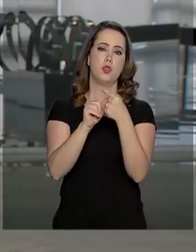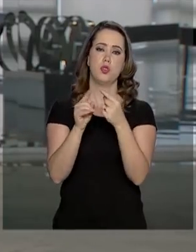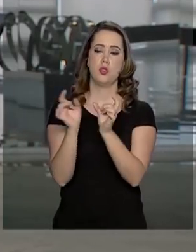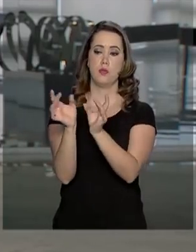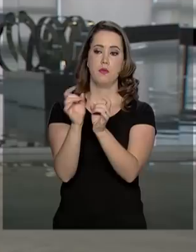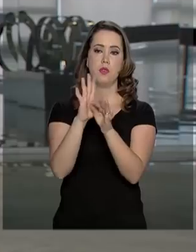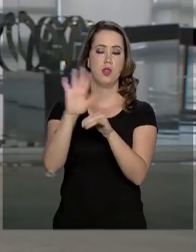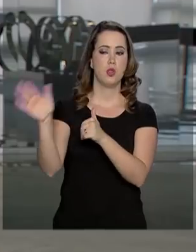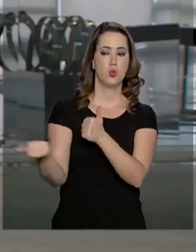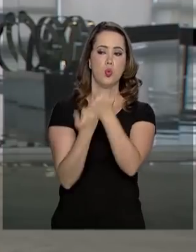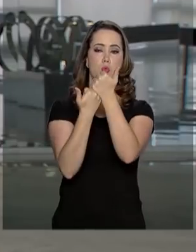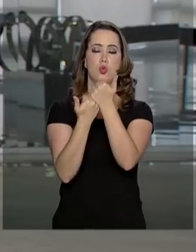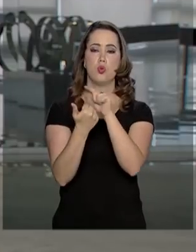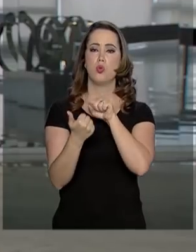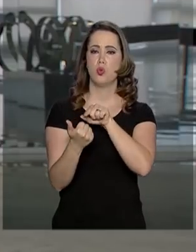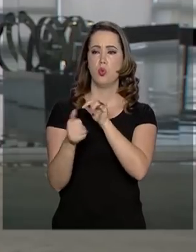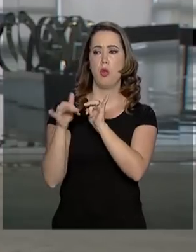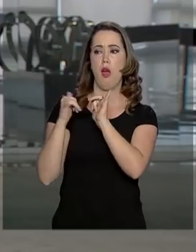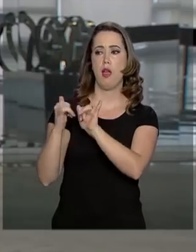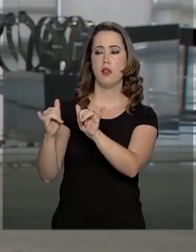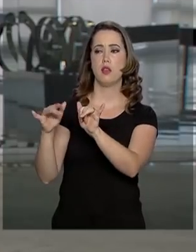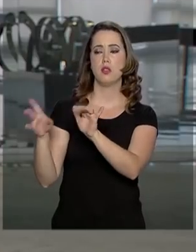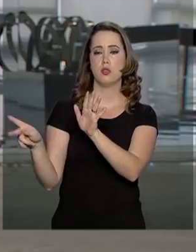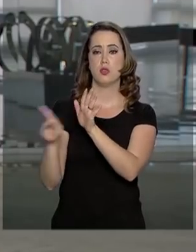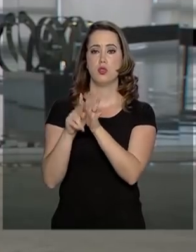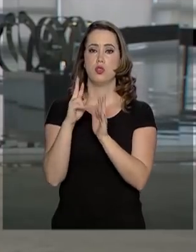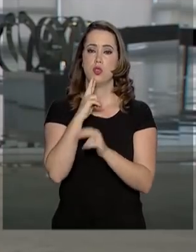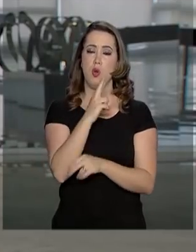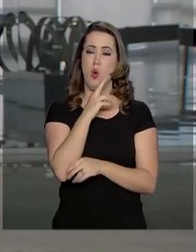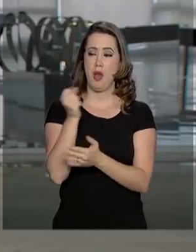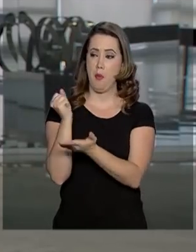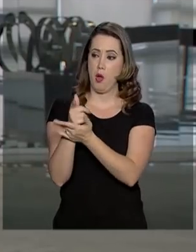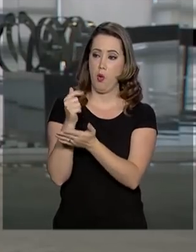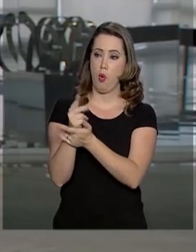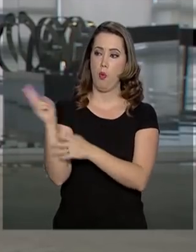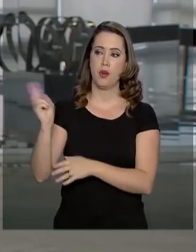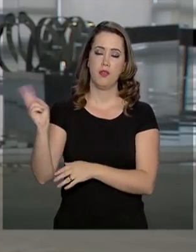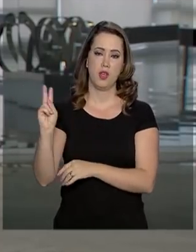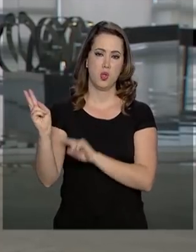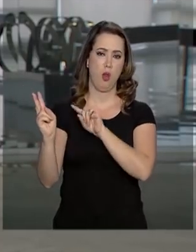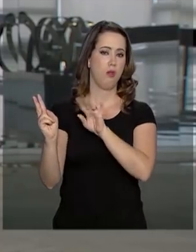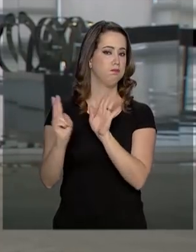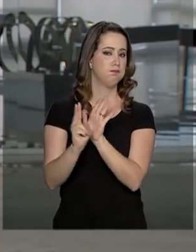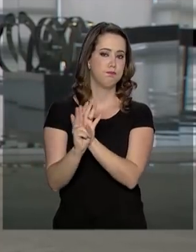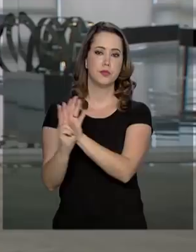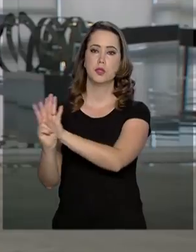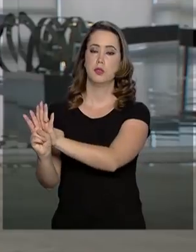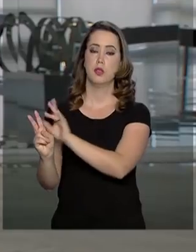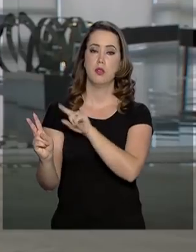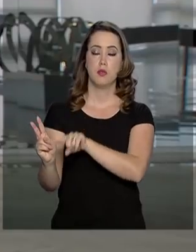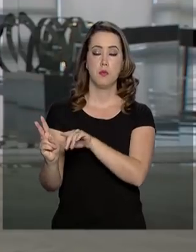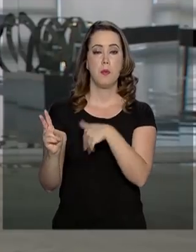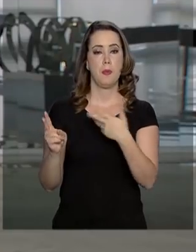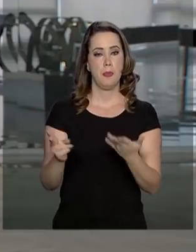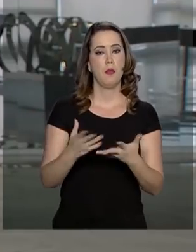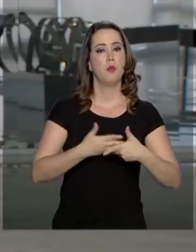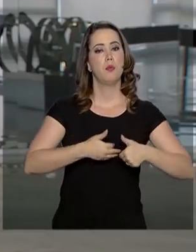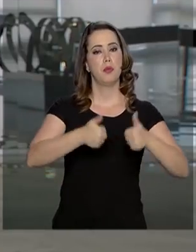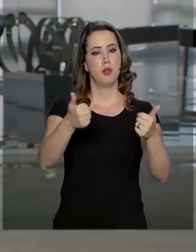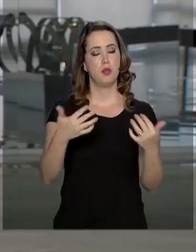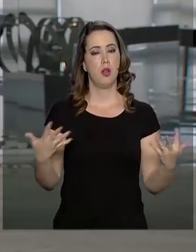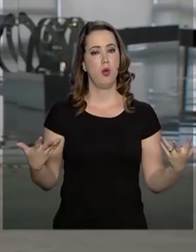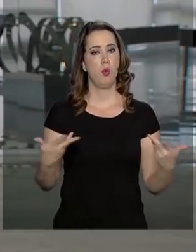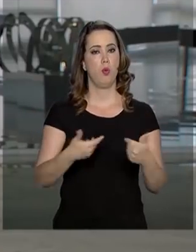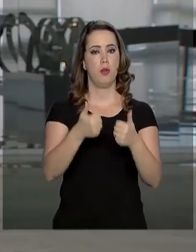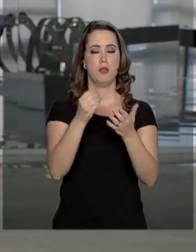leilão é substituir a energia que Roraima compra da Venezuela, importa da Venezuela, ou seja, para melhorar a